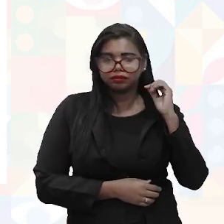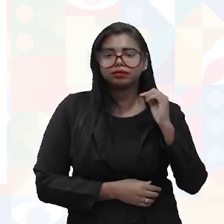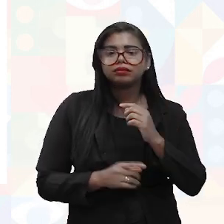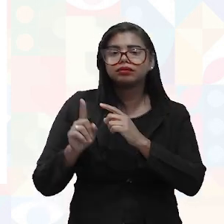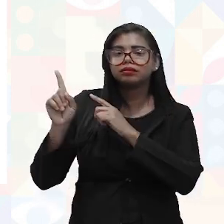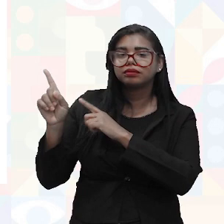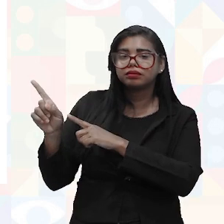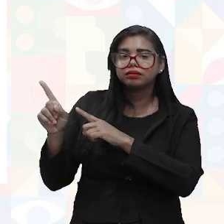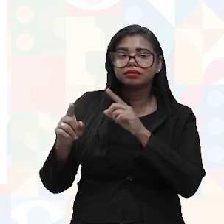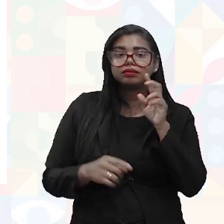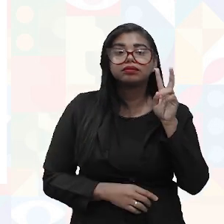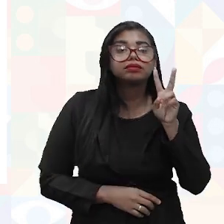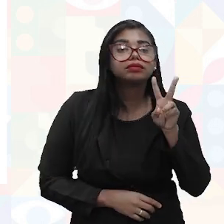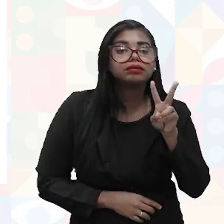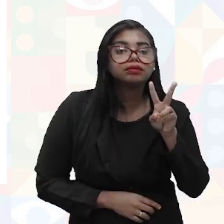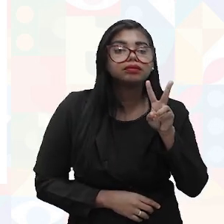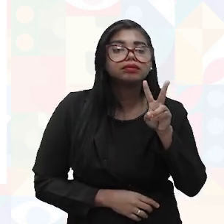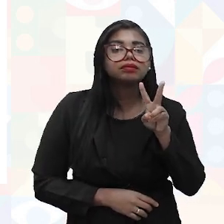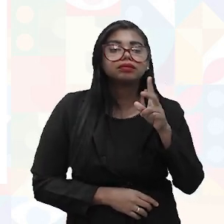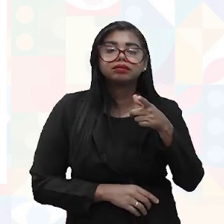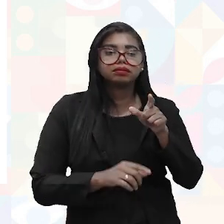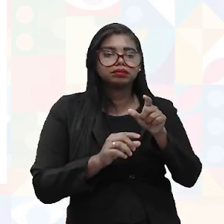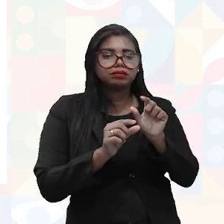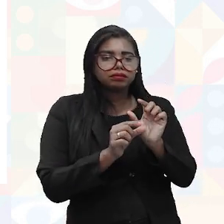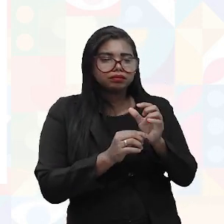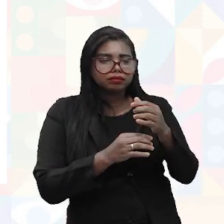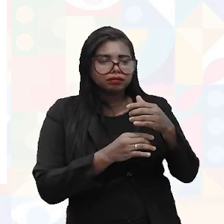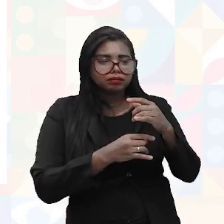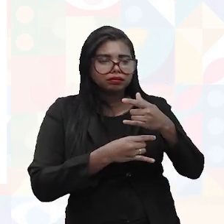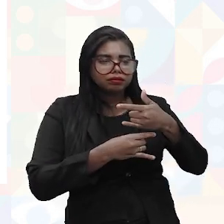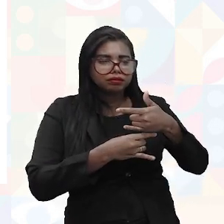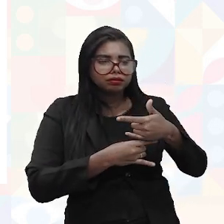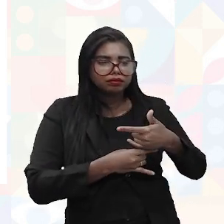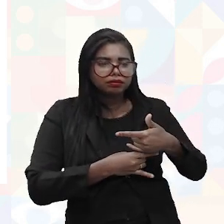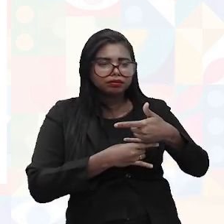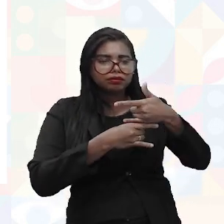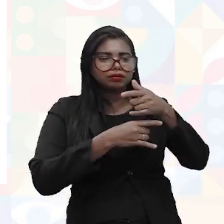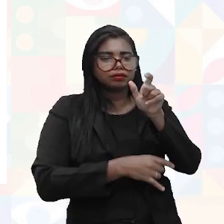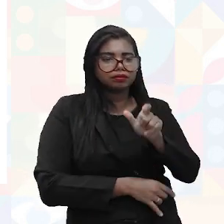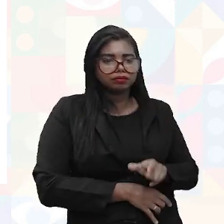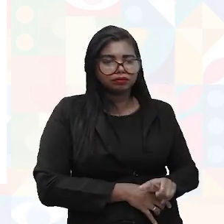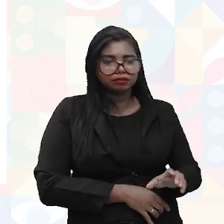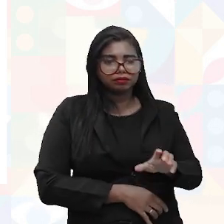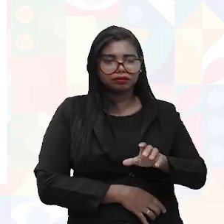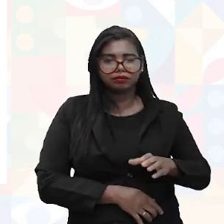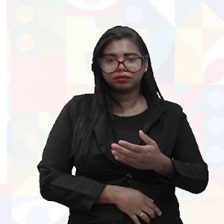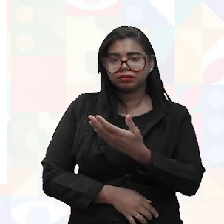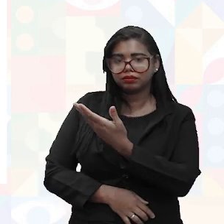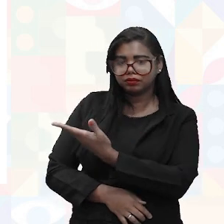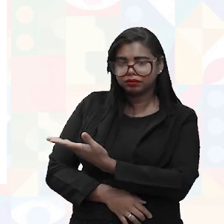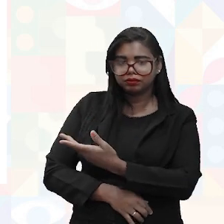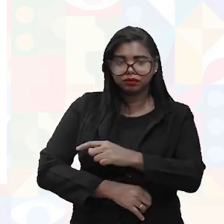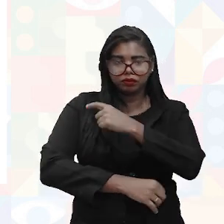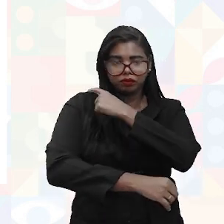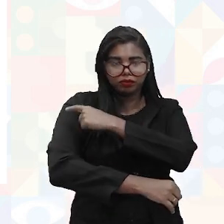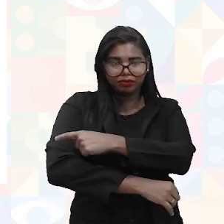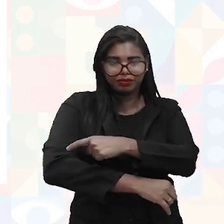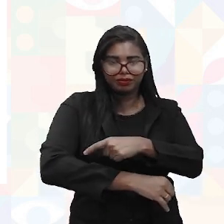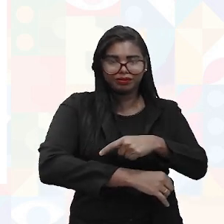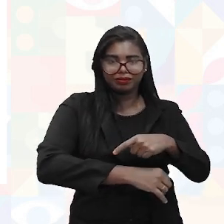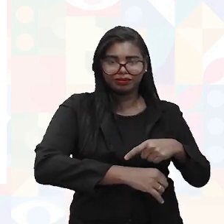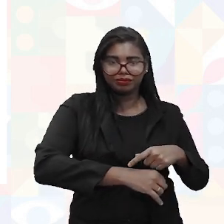tendo uma postura correta do punho, né? Os braços dele estão